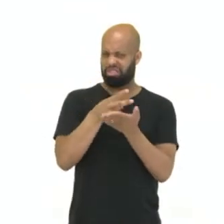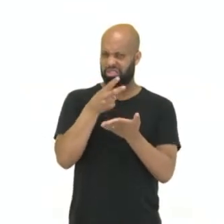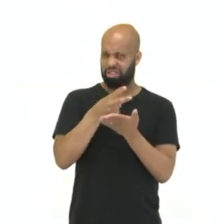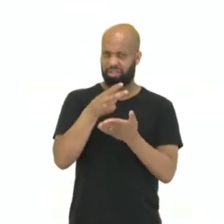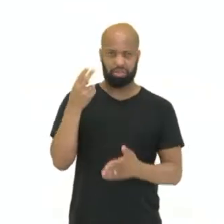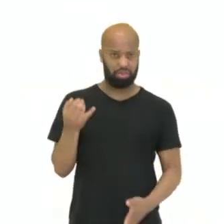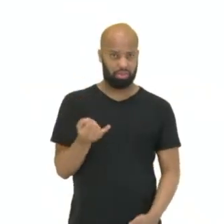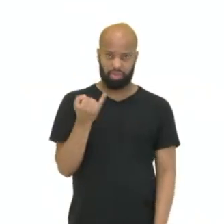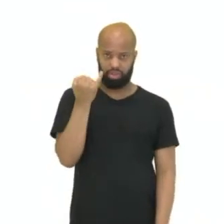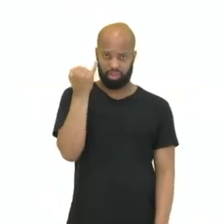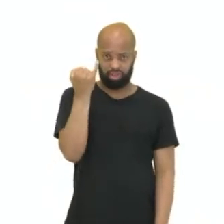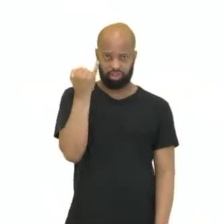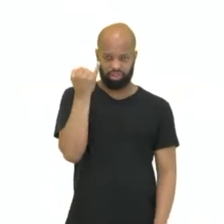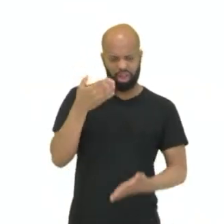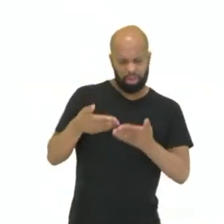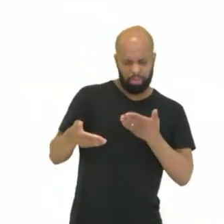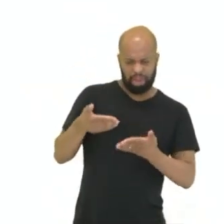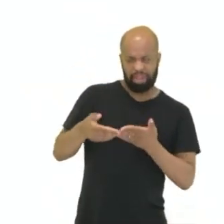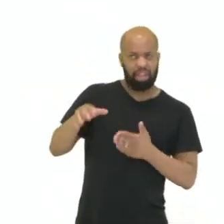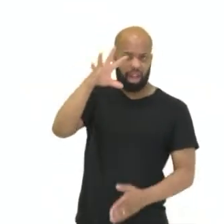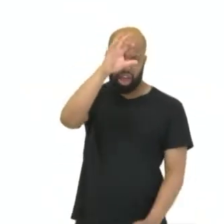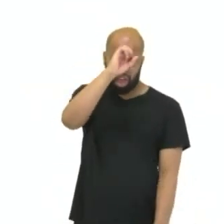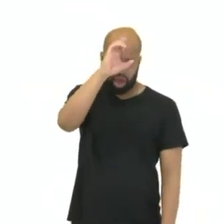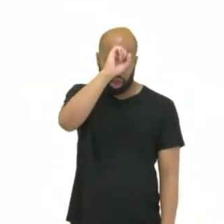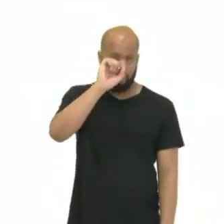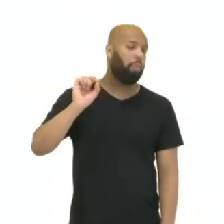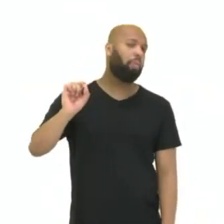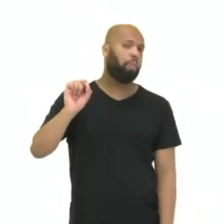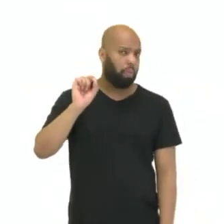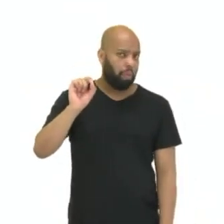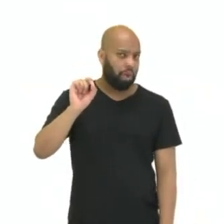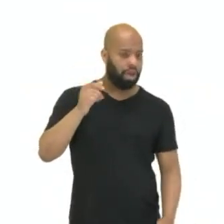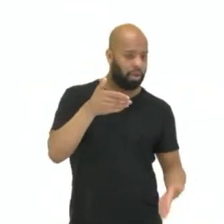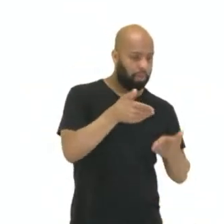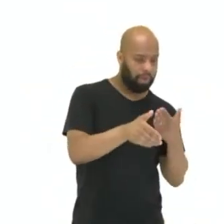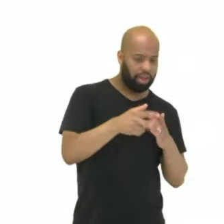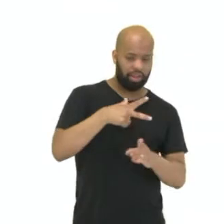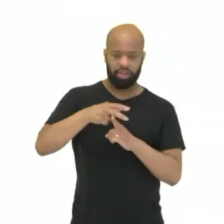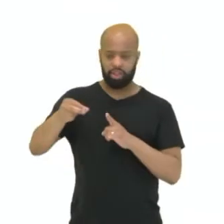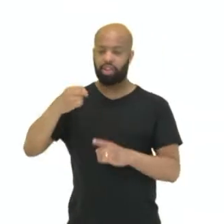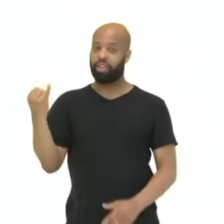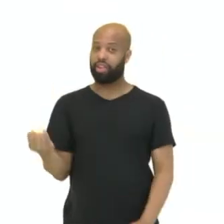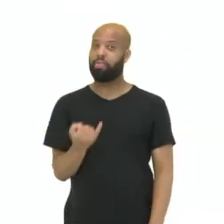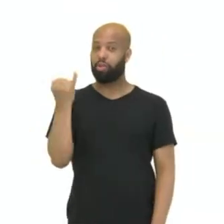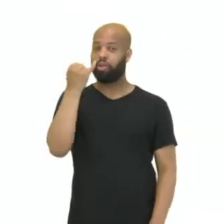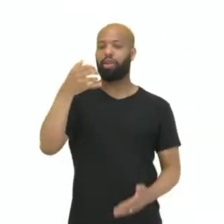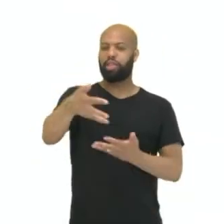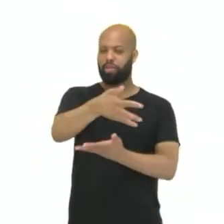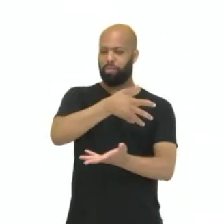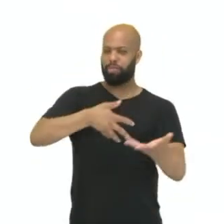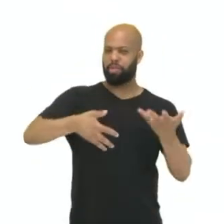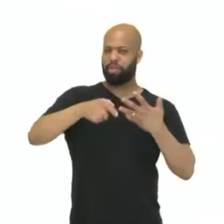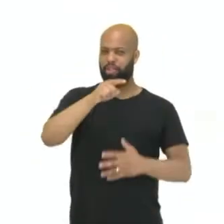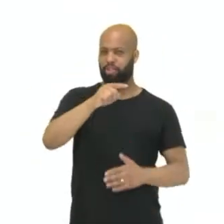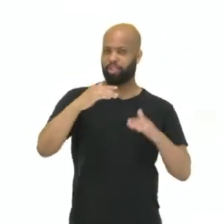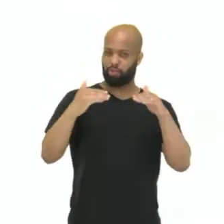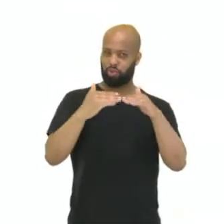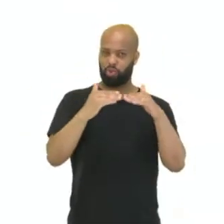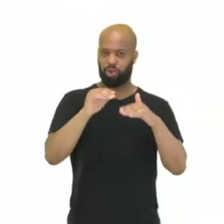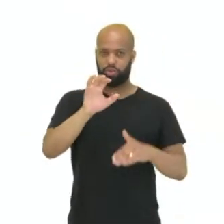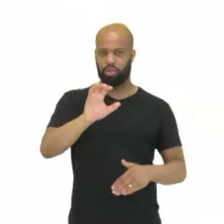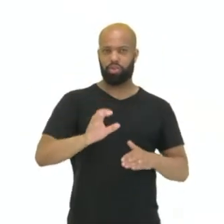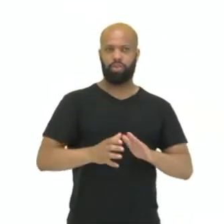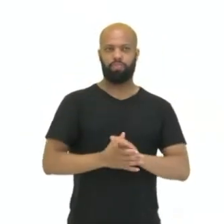Perder nos ensina alguma coisa? Perder ou ganhar, o importante é competir. Você concorda com esse ditado popular?